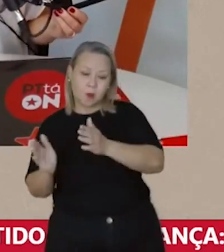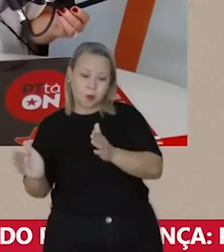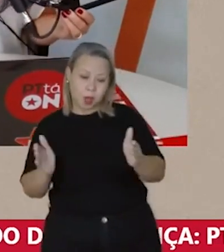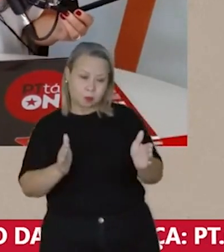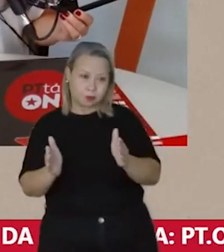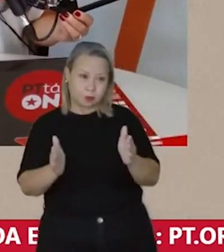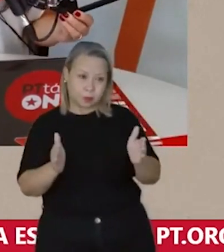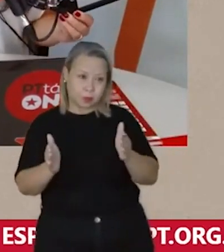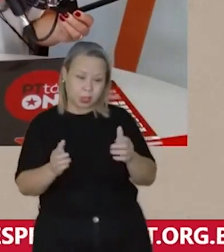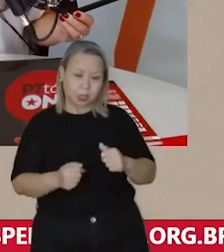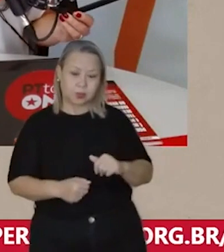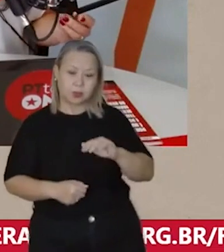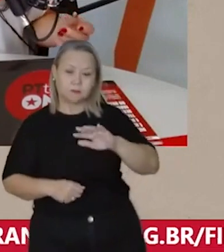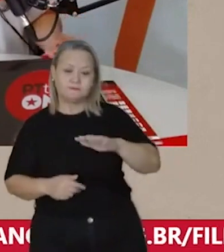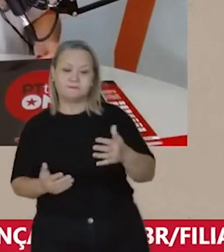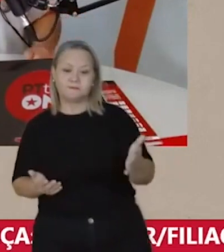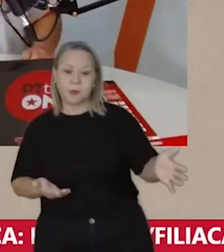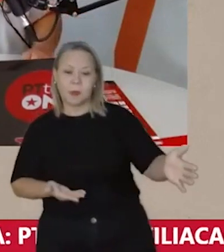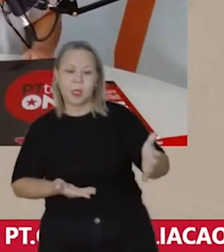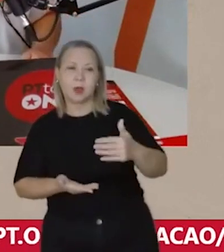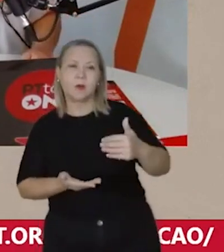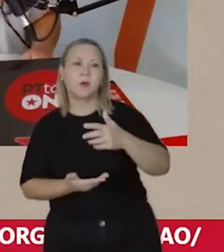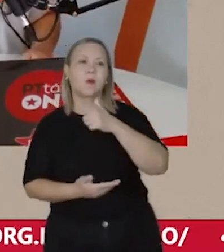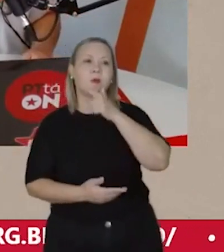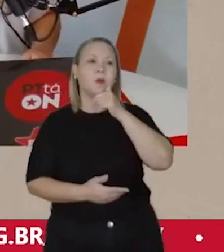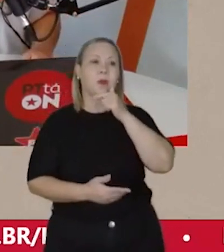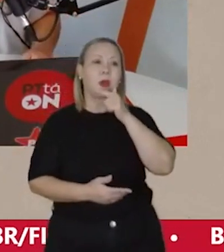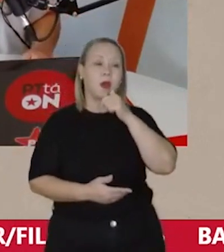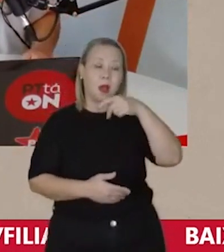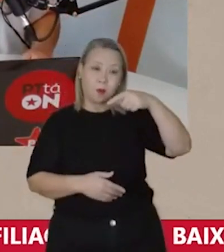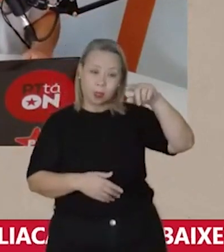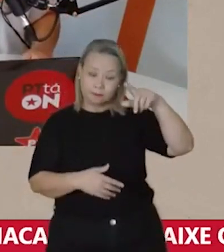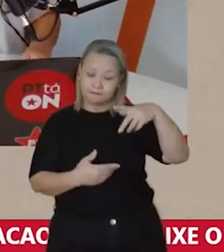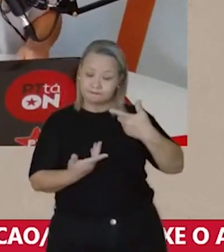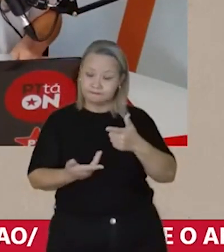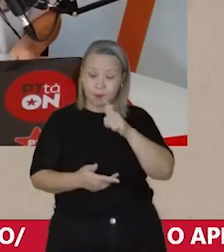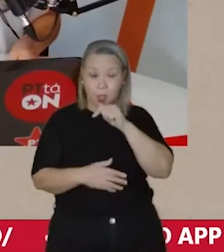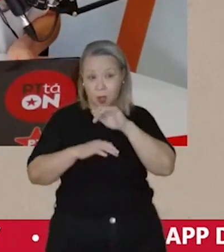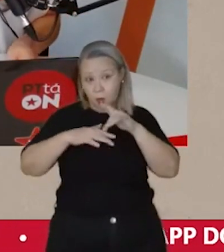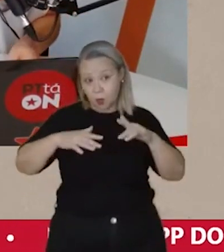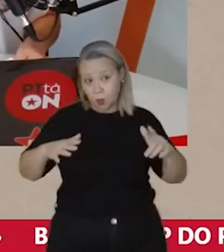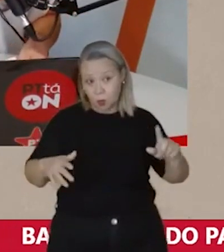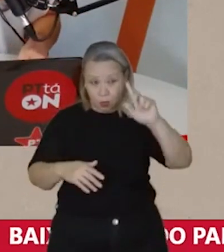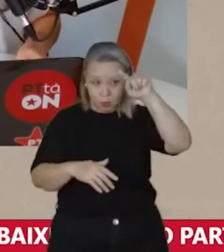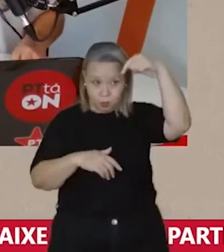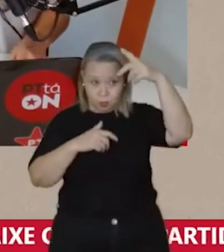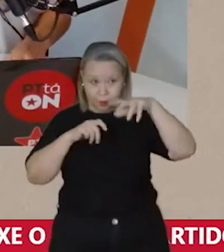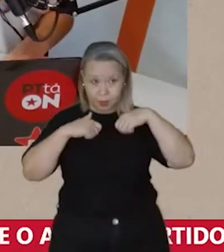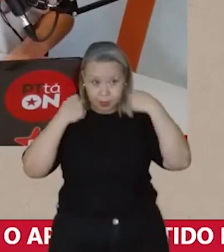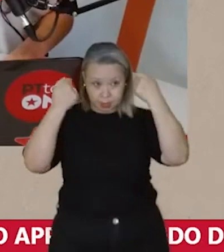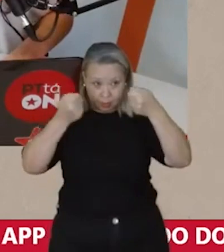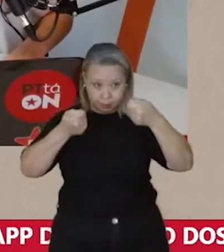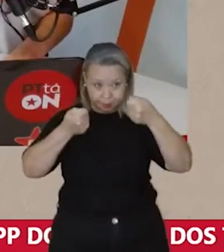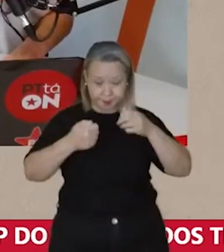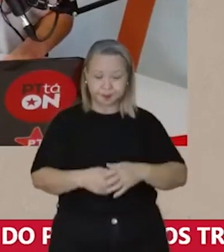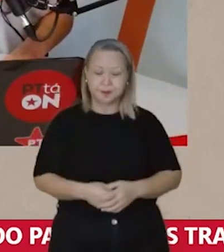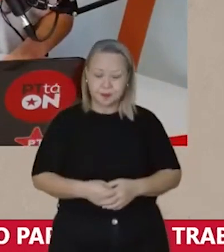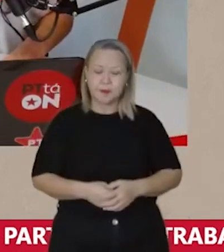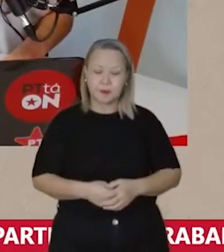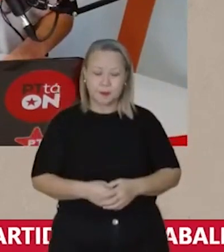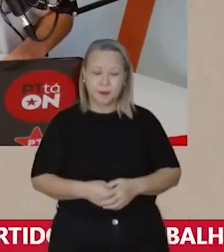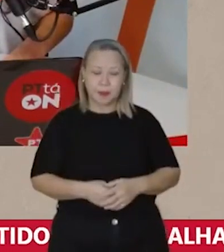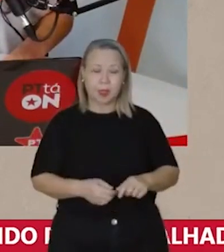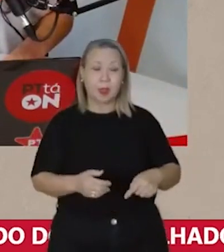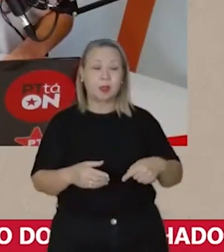do Rio São Francisco. E no primeiro mandato o presidente Lula teve